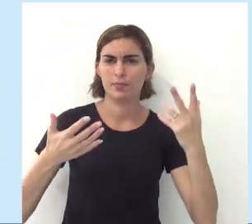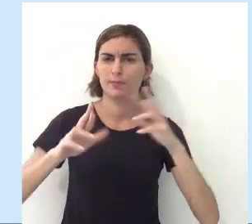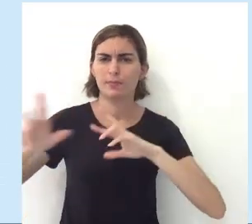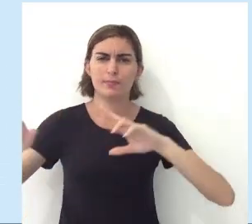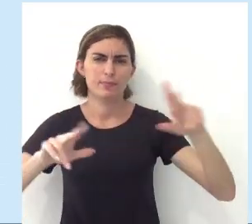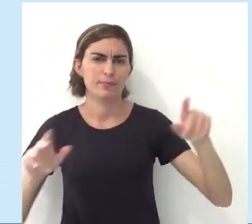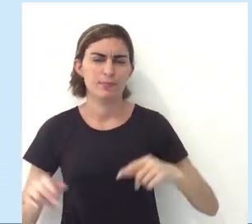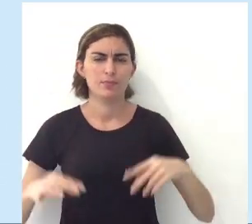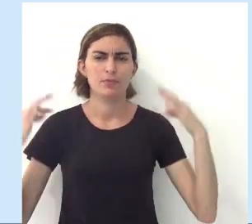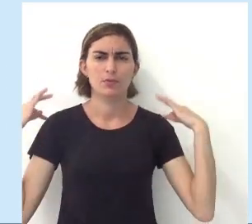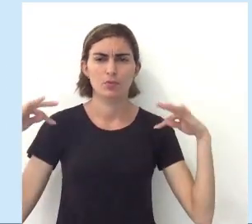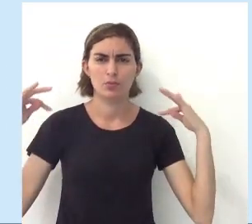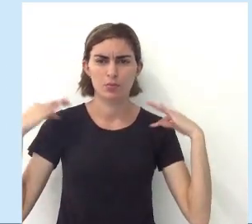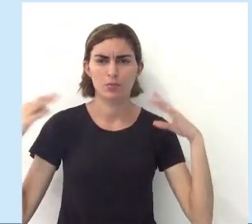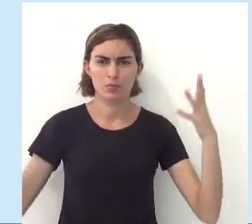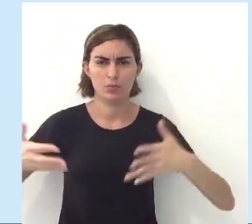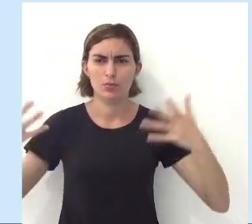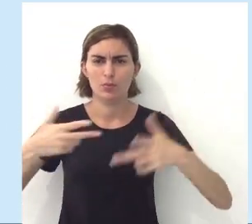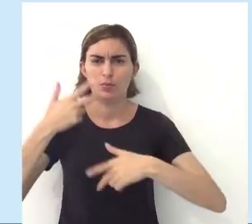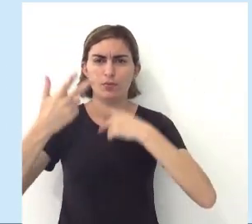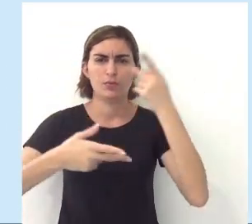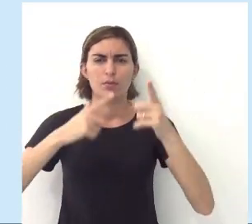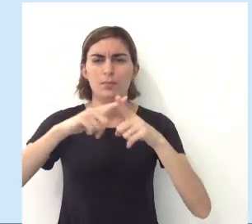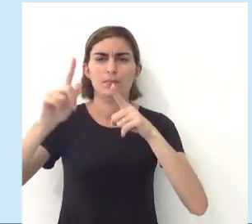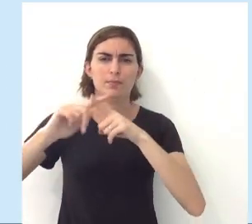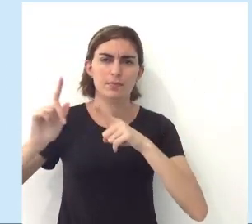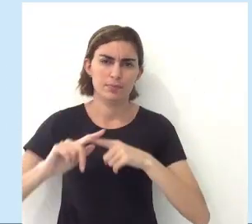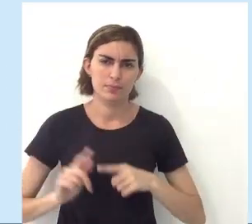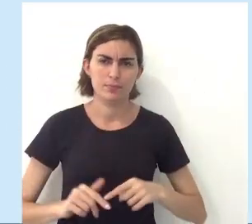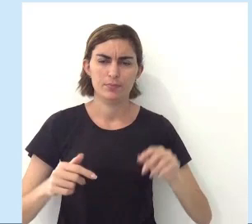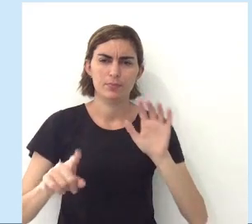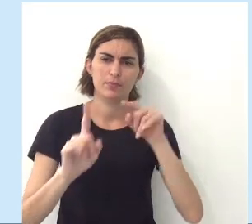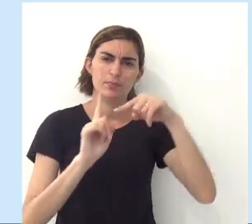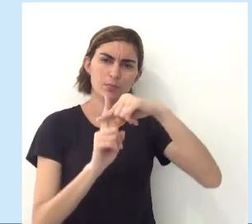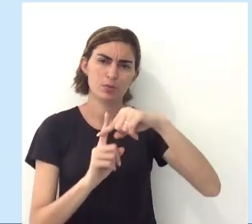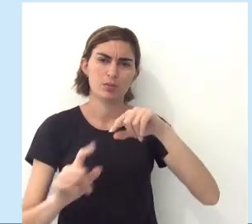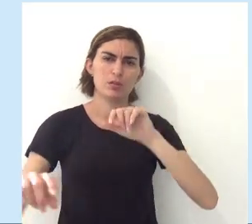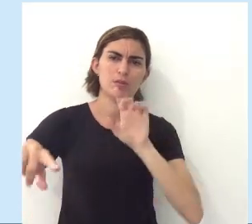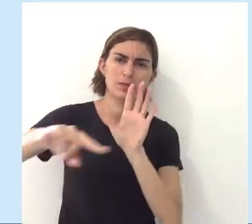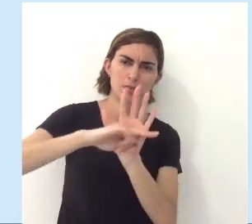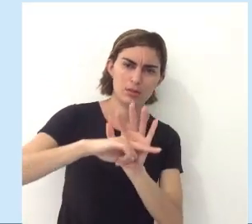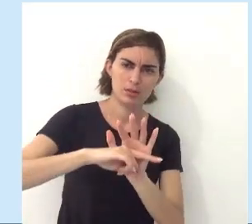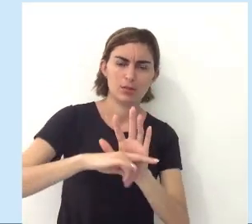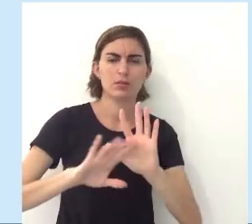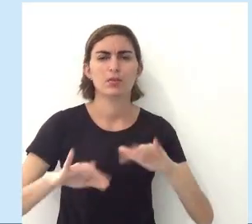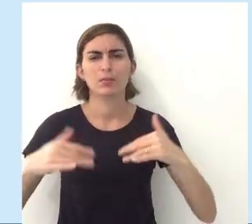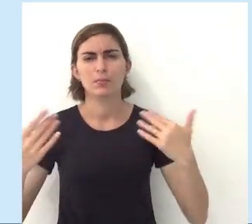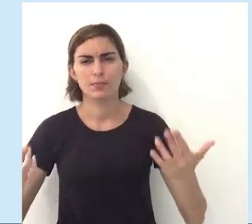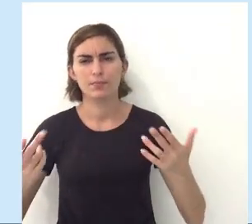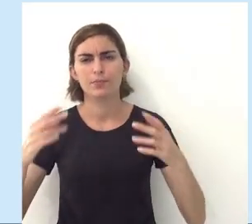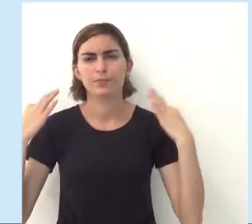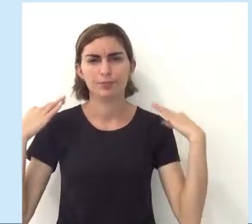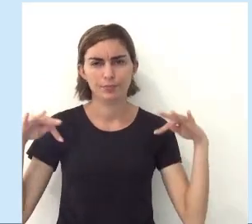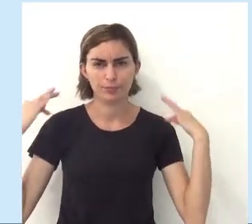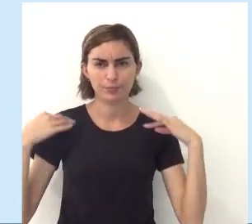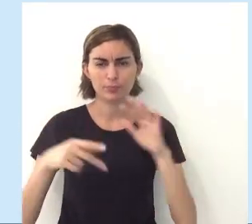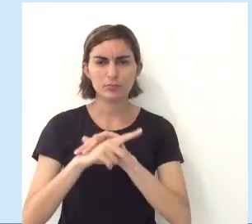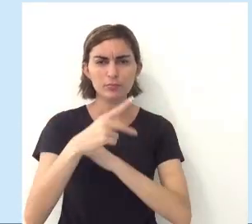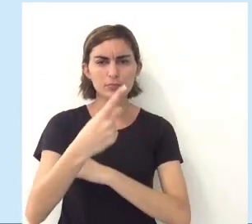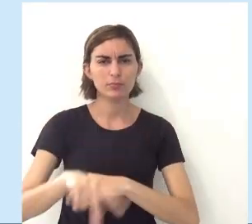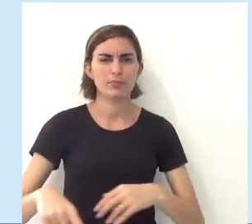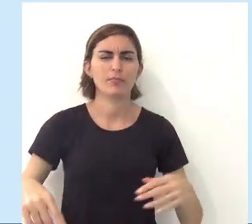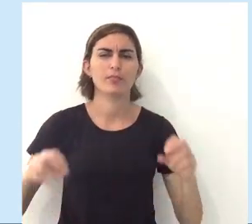ano, falamos sobre a diversidade do turismo e agora a vai falar sobre problemas positivos e negativos gerados pelo